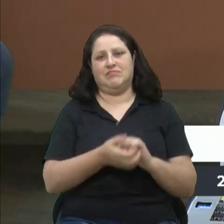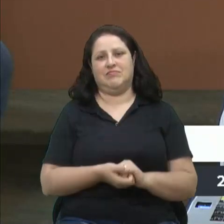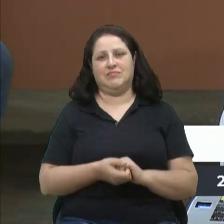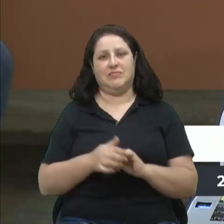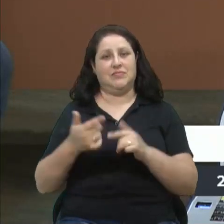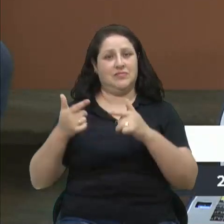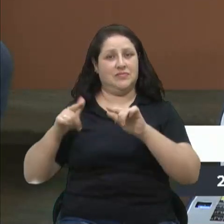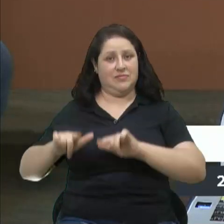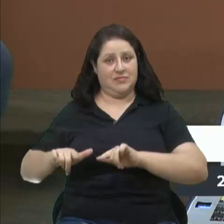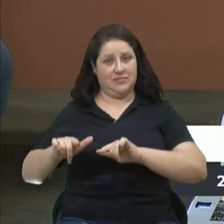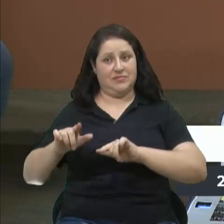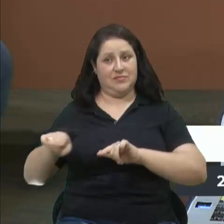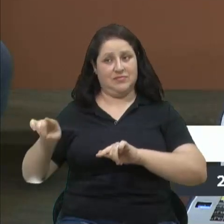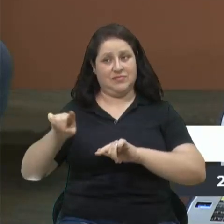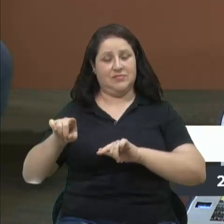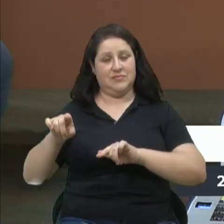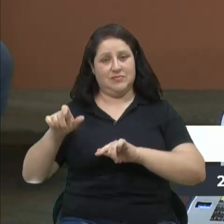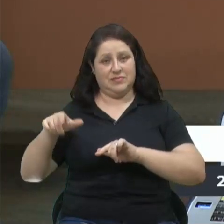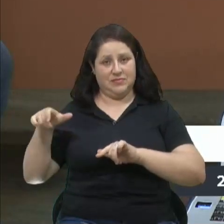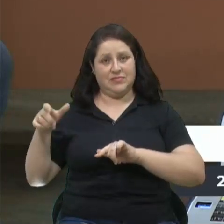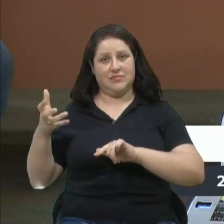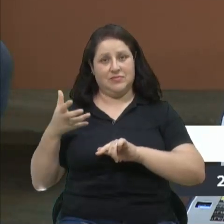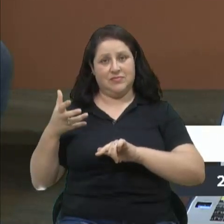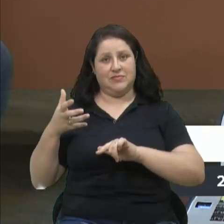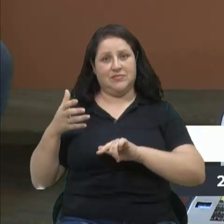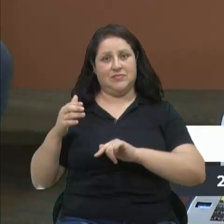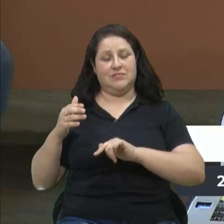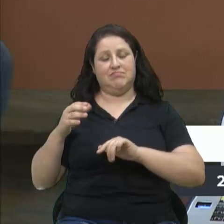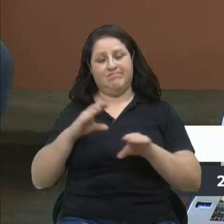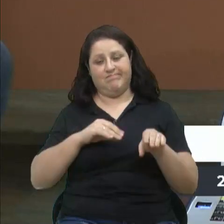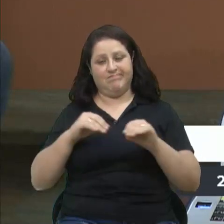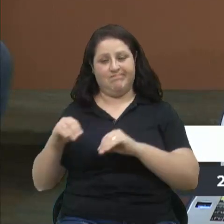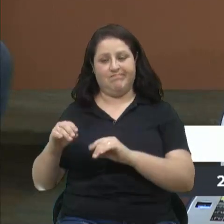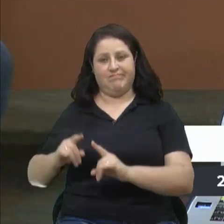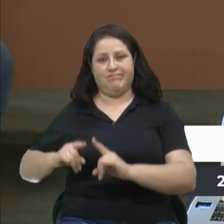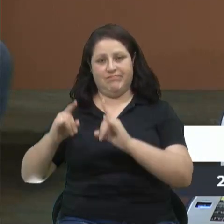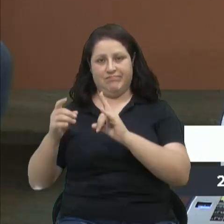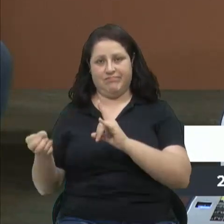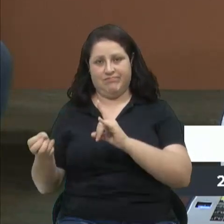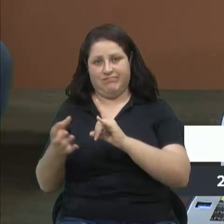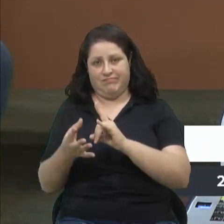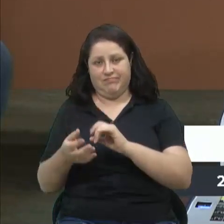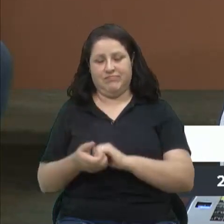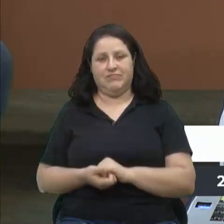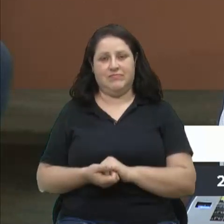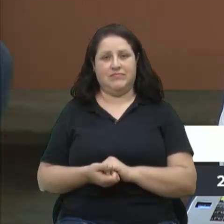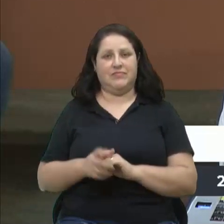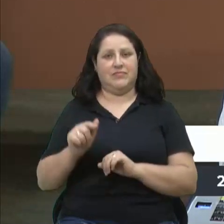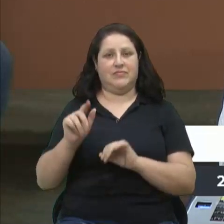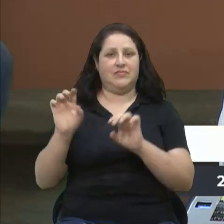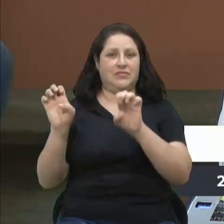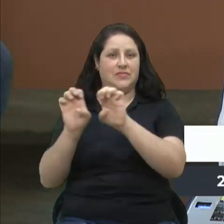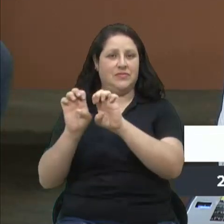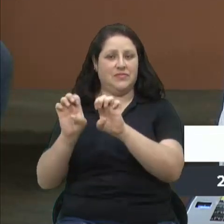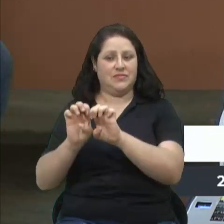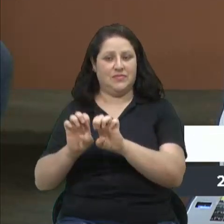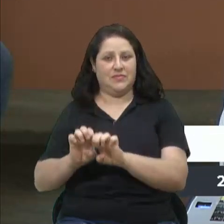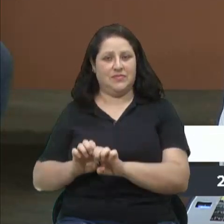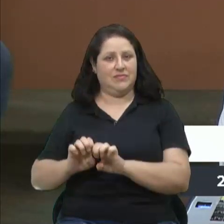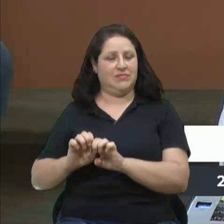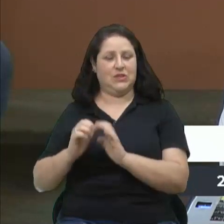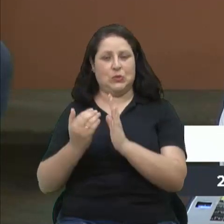espaço que eles ali desejam, então, fazer essa troca para um novo prédio, enfim, é uma estrutura de